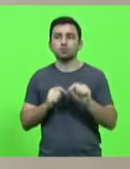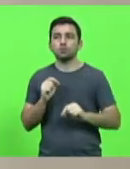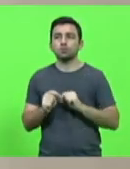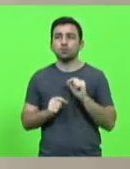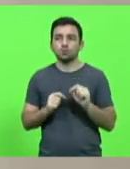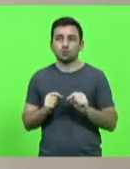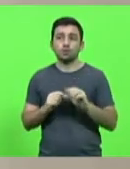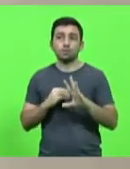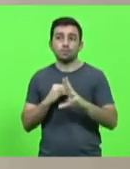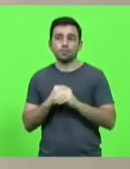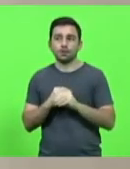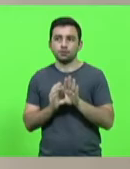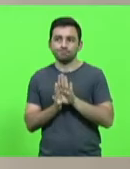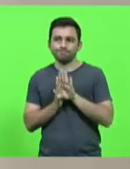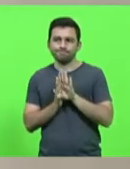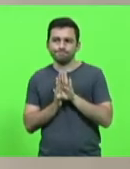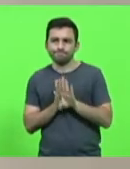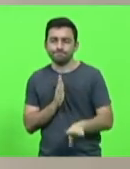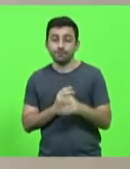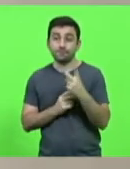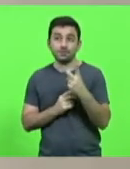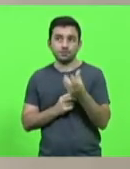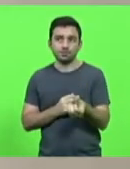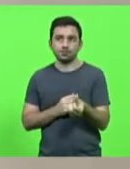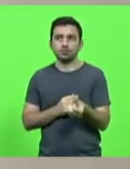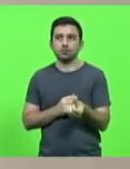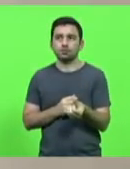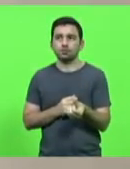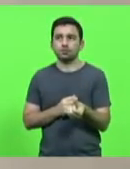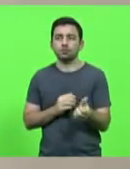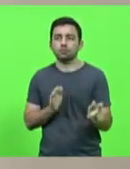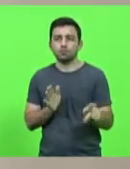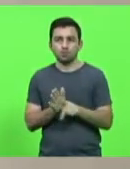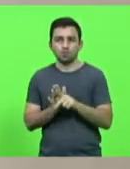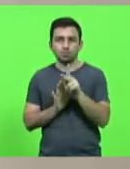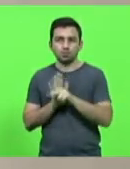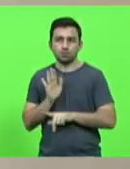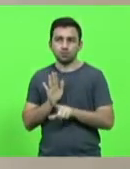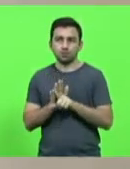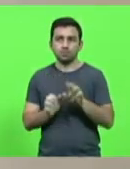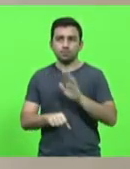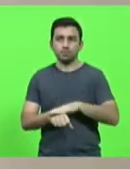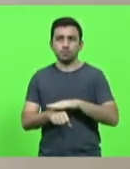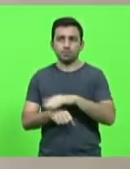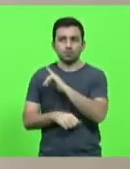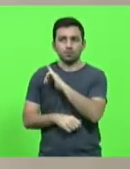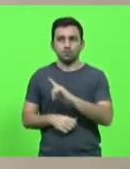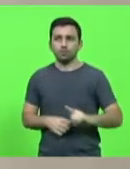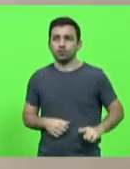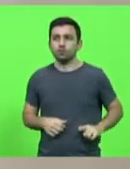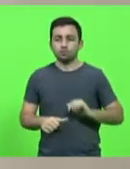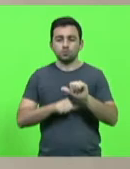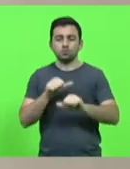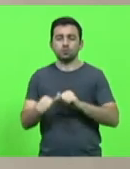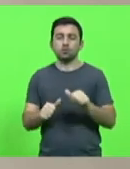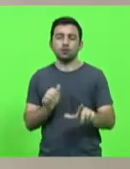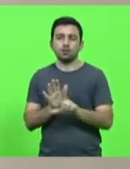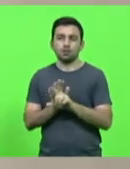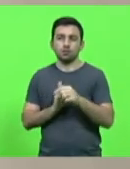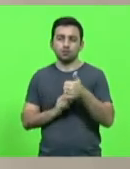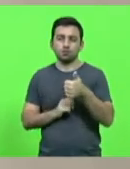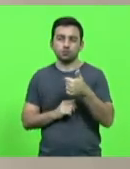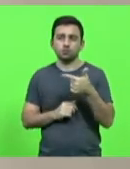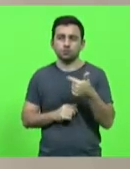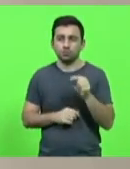de Folhas 26 dos Autos do projeto de lei de autoria do governo do Estado que altera a Lei nº 12.911, de